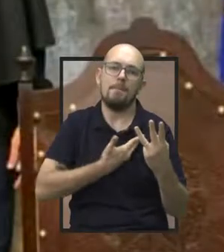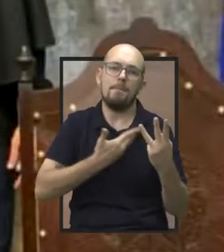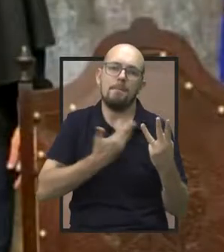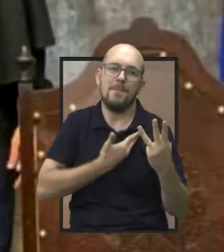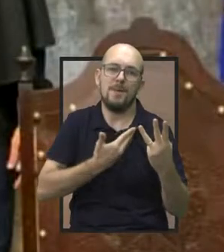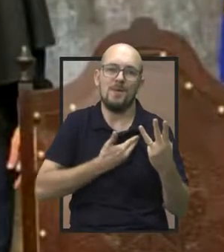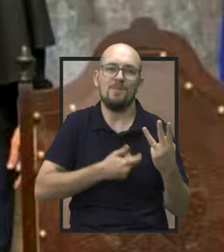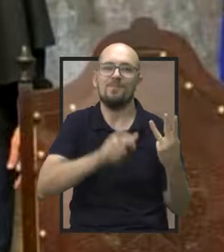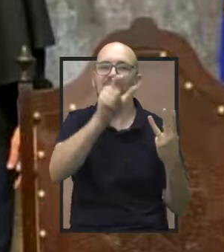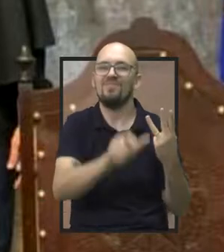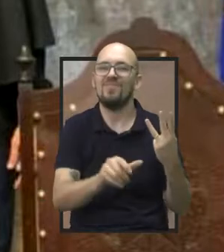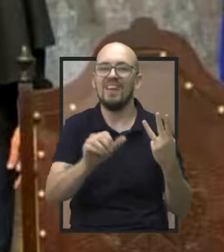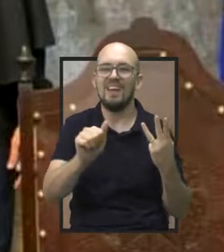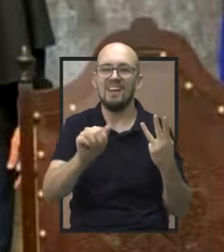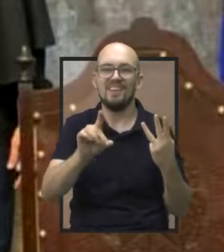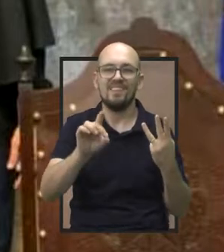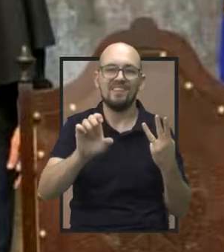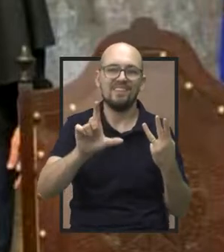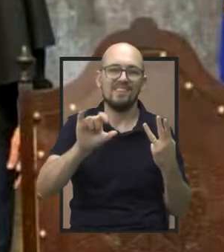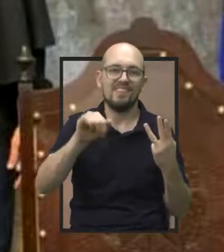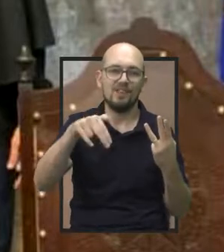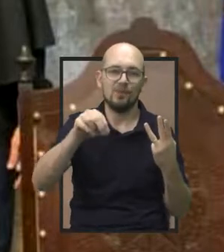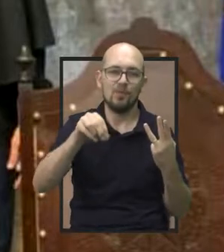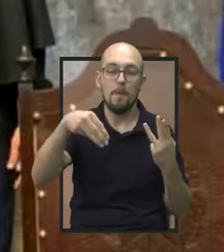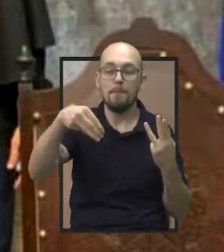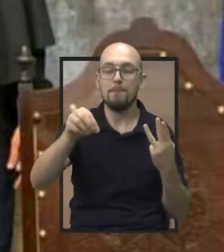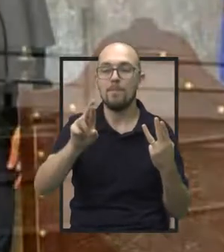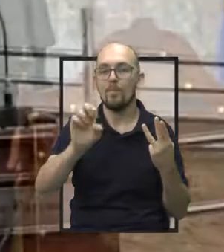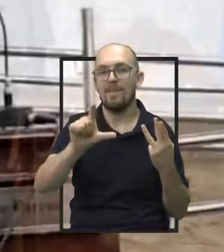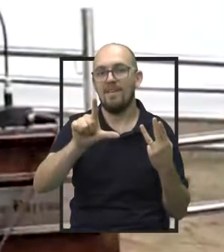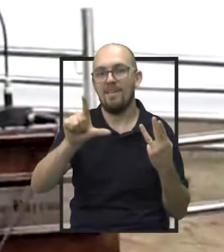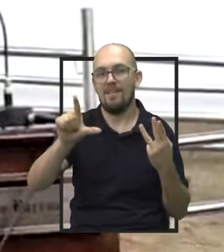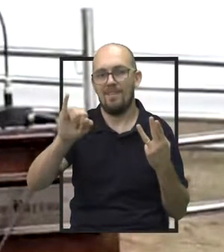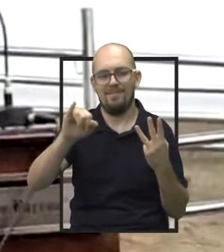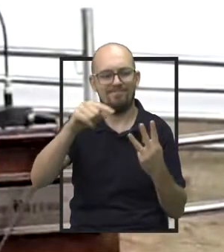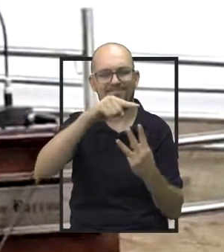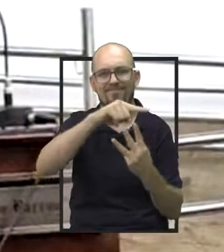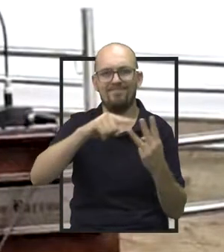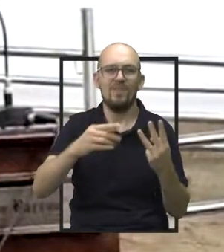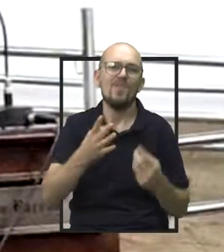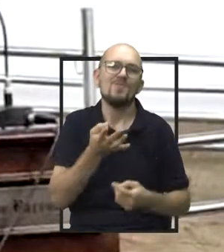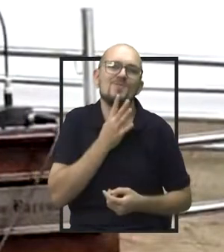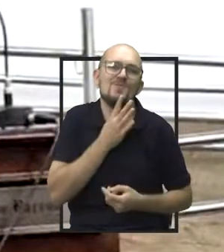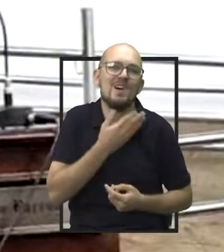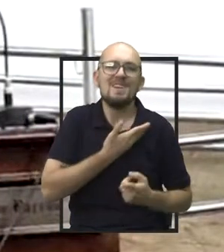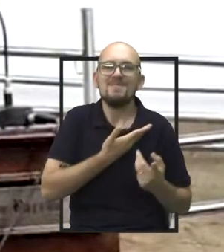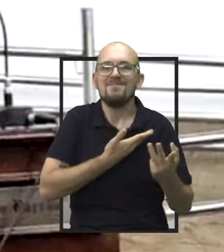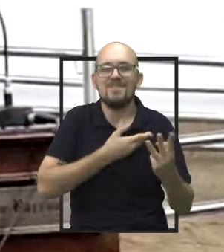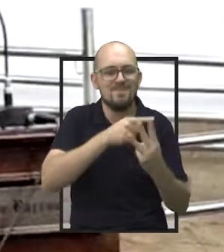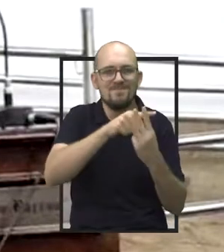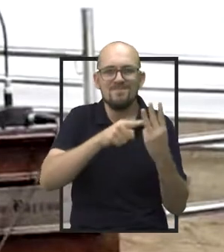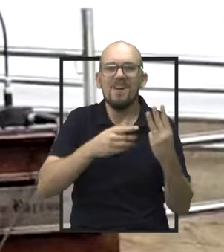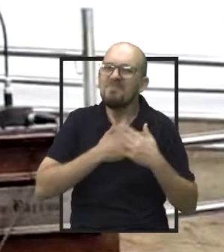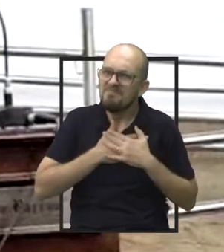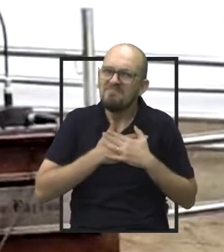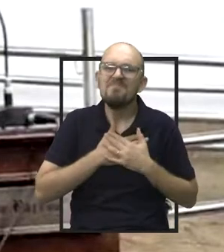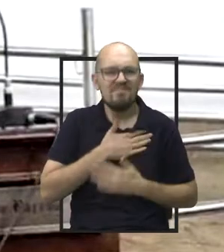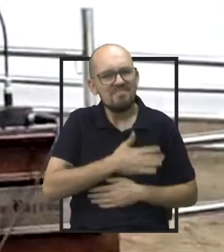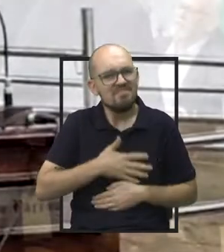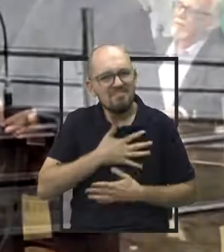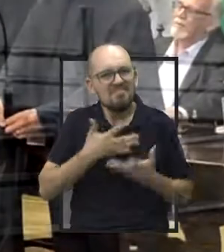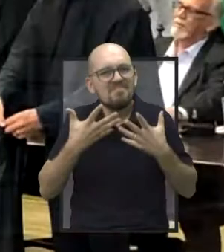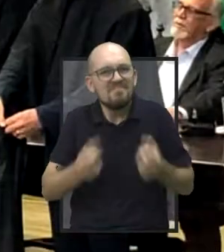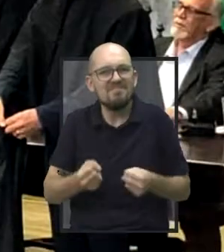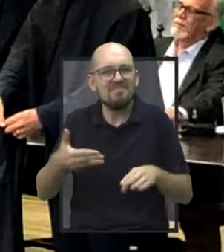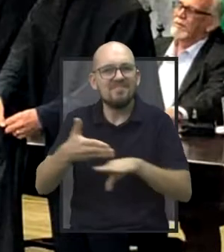casa, o doutor Adelino Morelli. Pessoas conhecidas da gente que me deixou muito satisfeito, muito gratificante